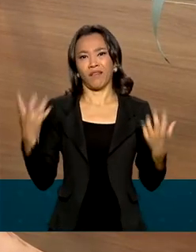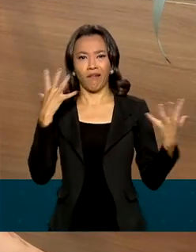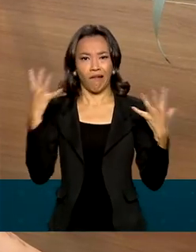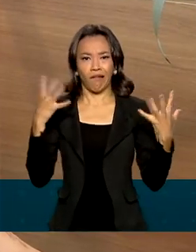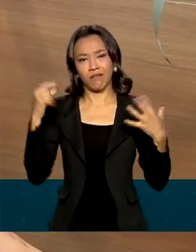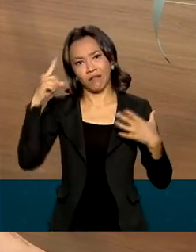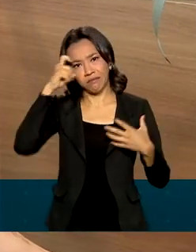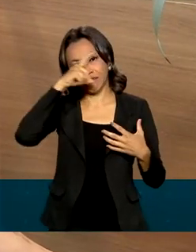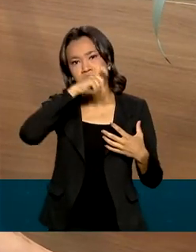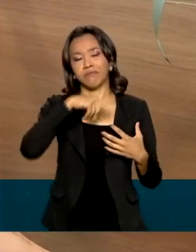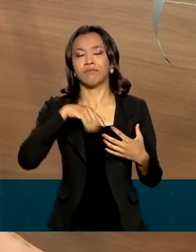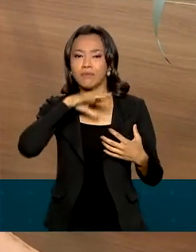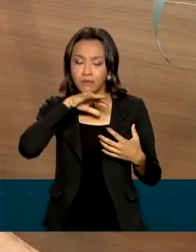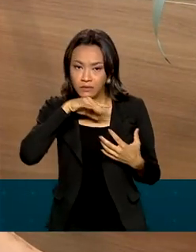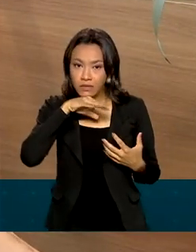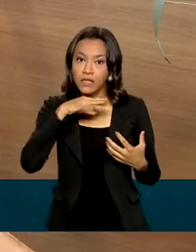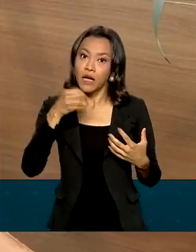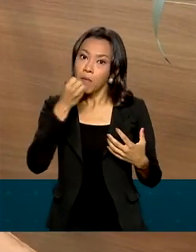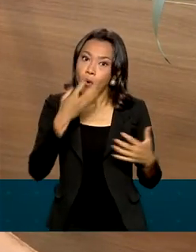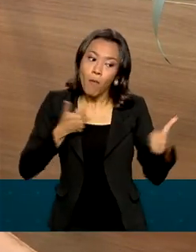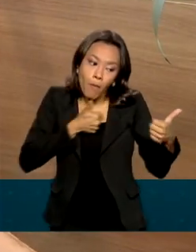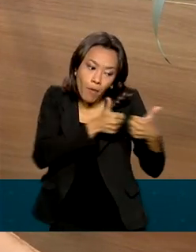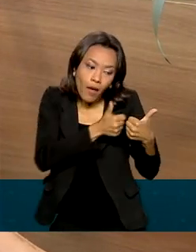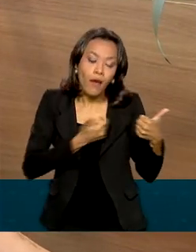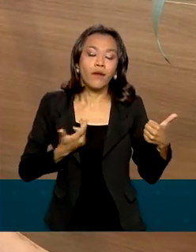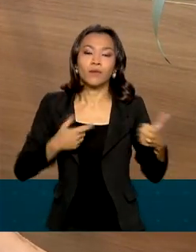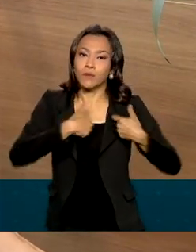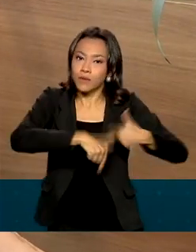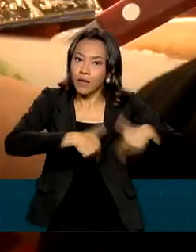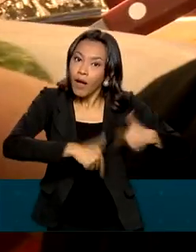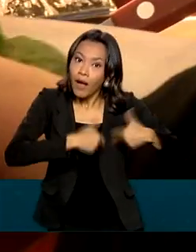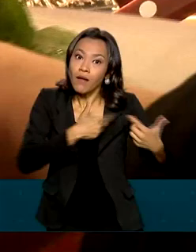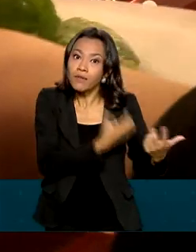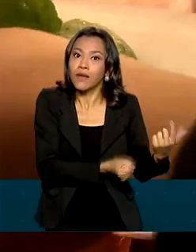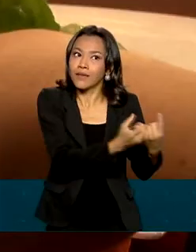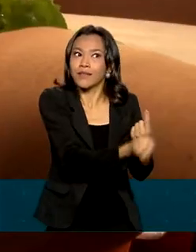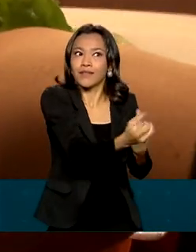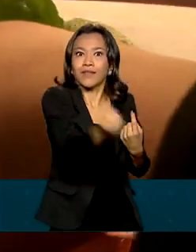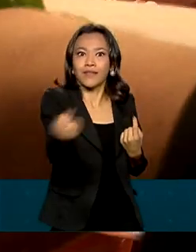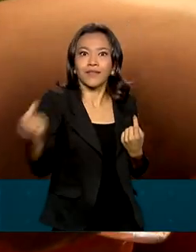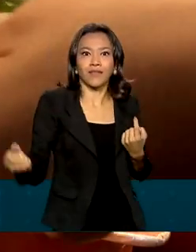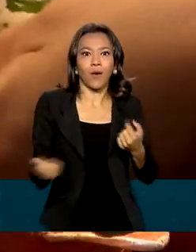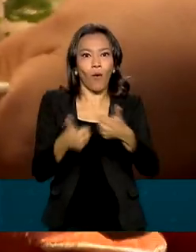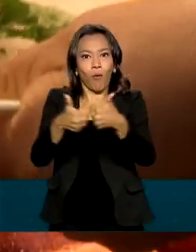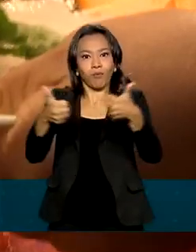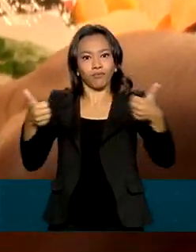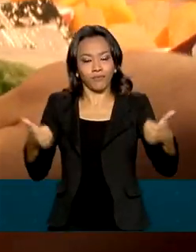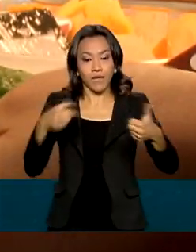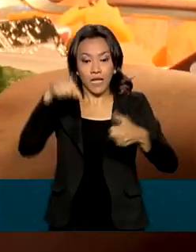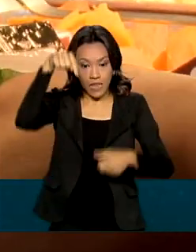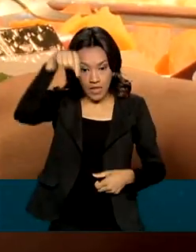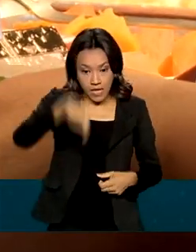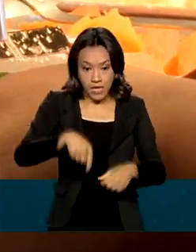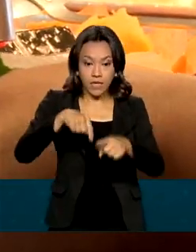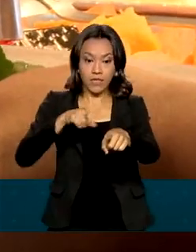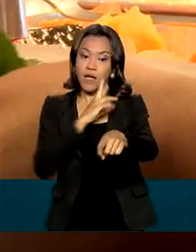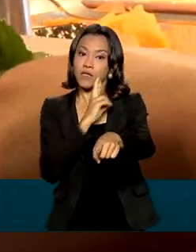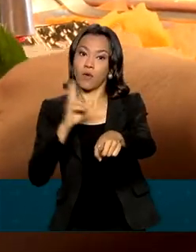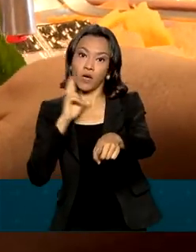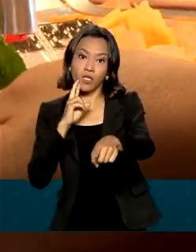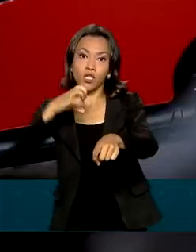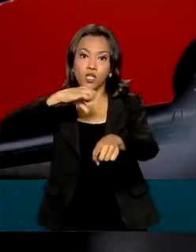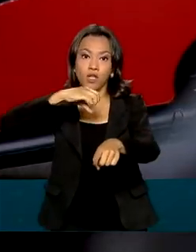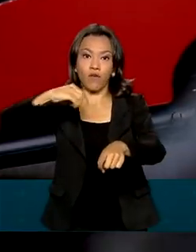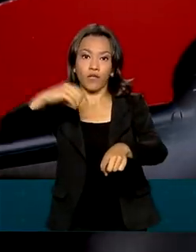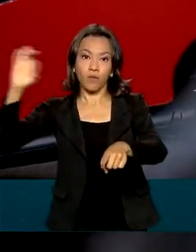mais monótona, até mais perto do serviço e tudo mais. Nesse restaurante, 90% dos pagamentos de